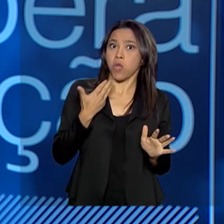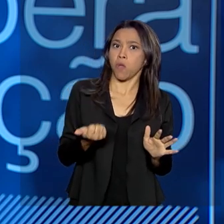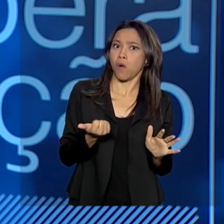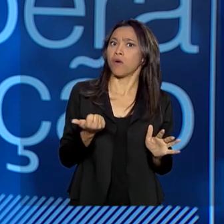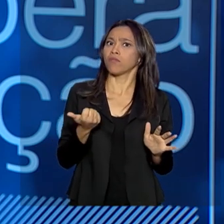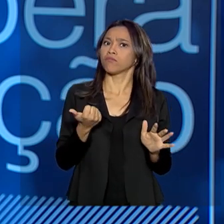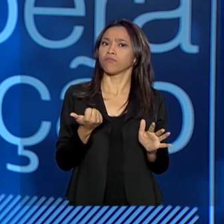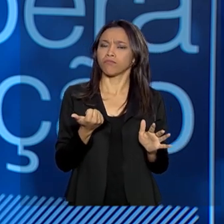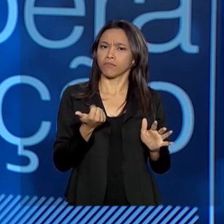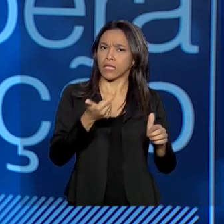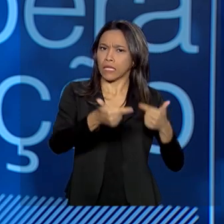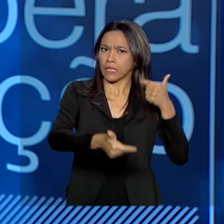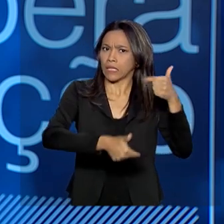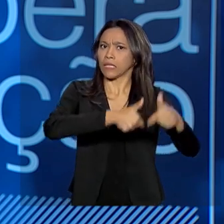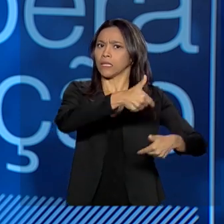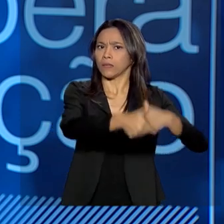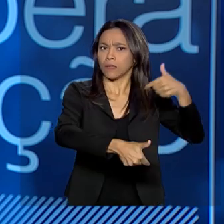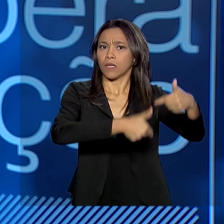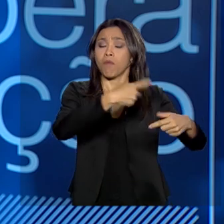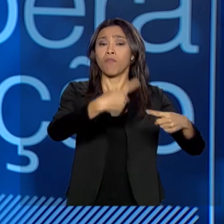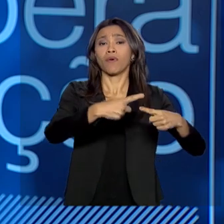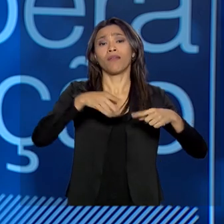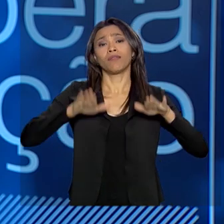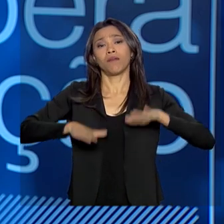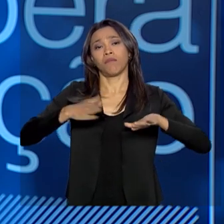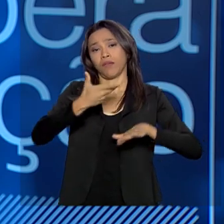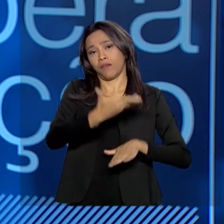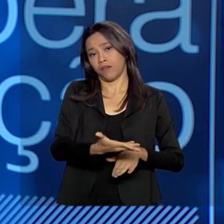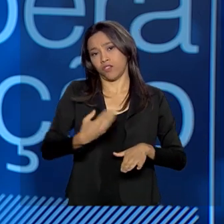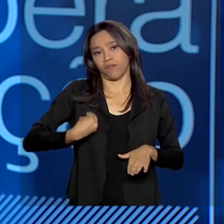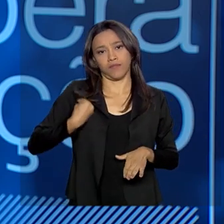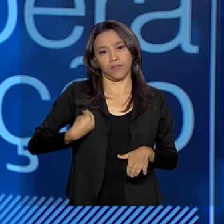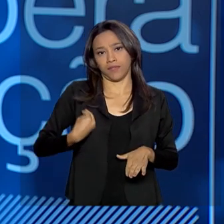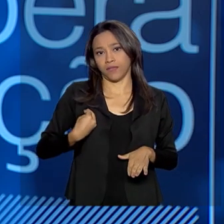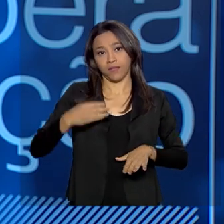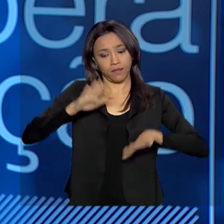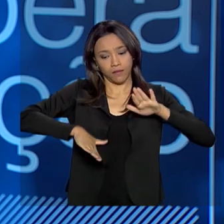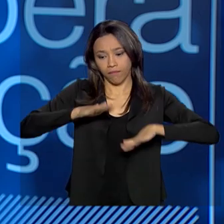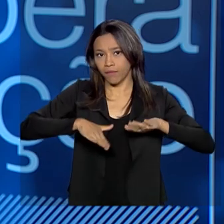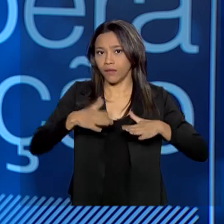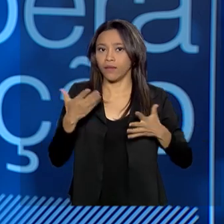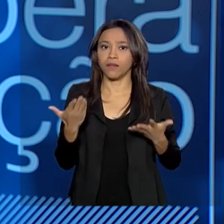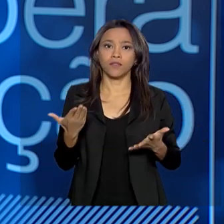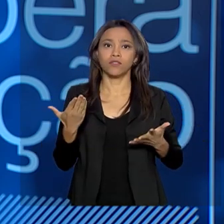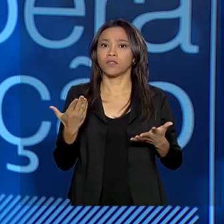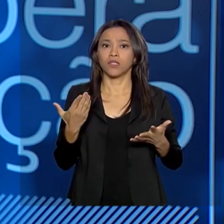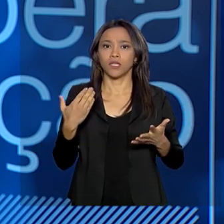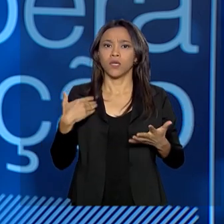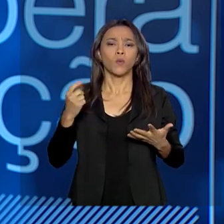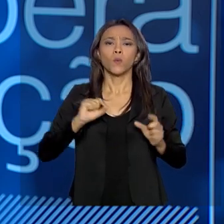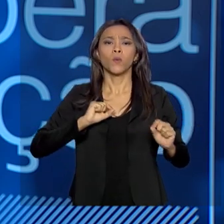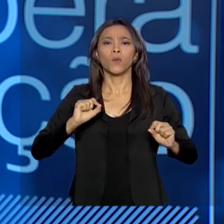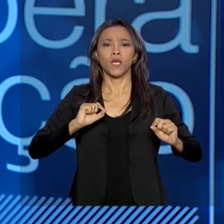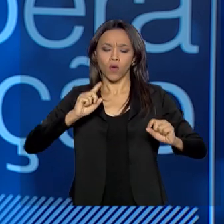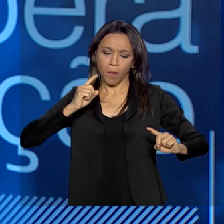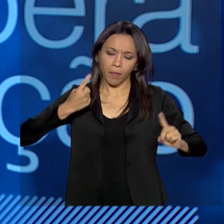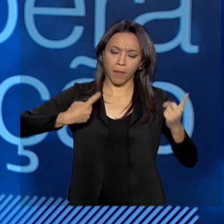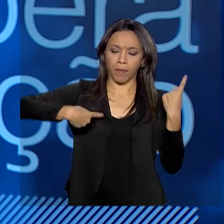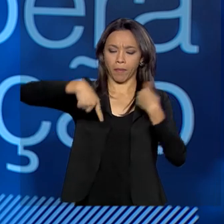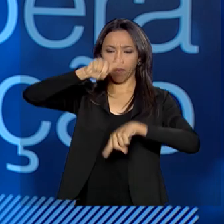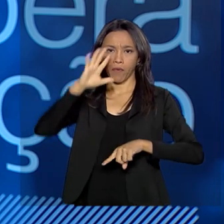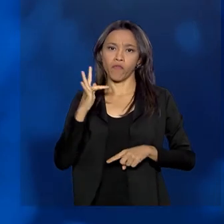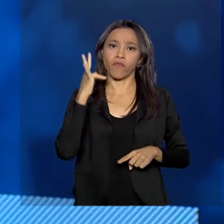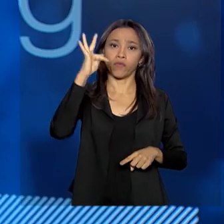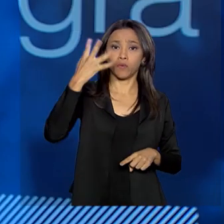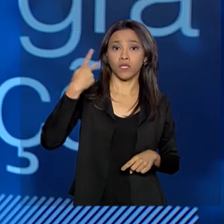possível, porque disso depende a sua vida. Disso depende a sua, a reconstrução da sua vida e o apoio à sua